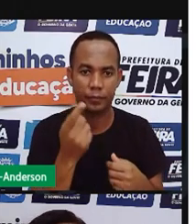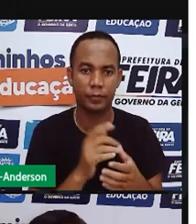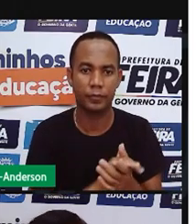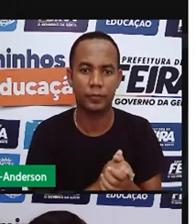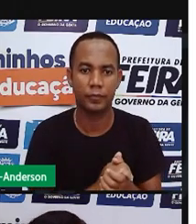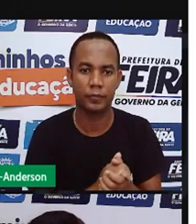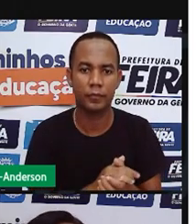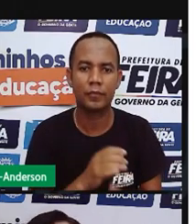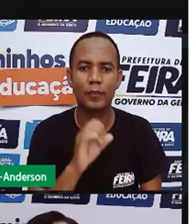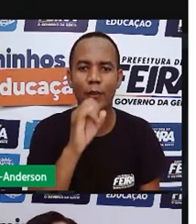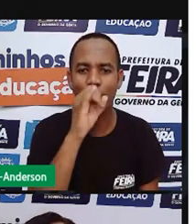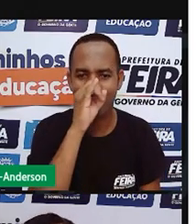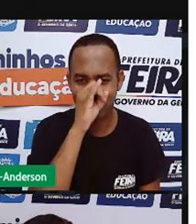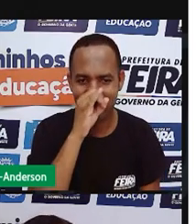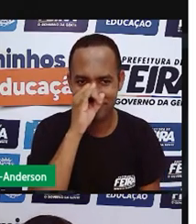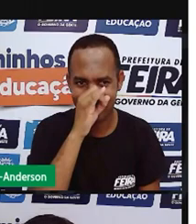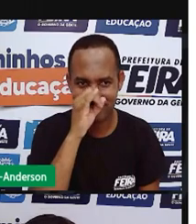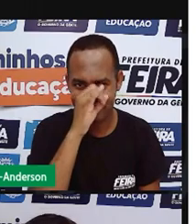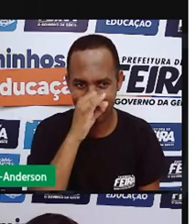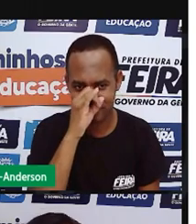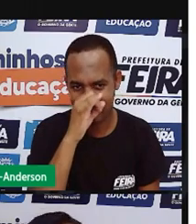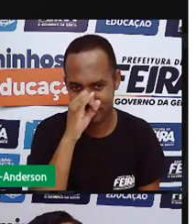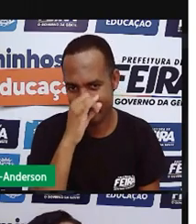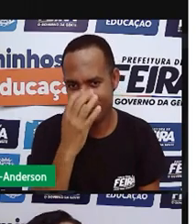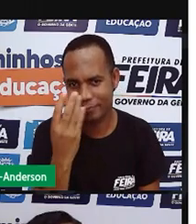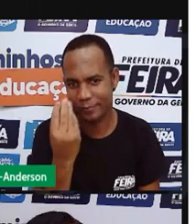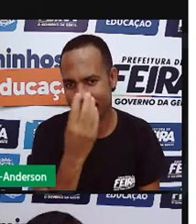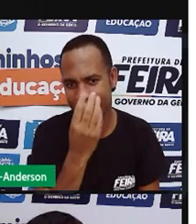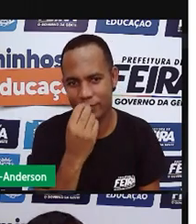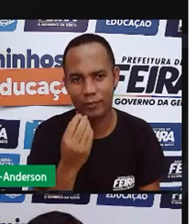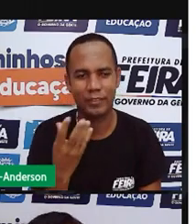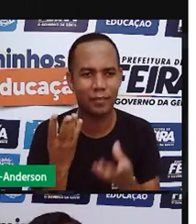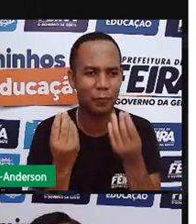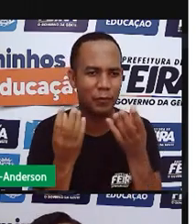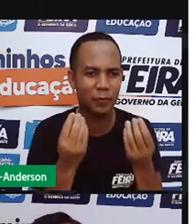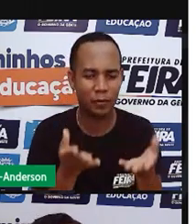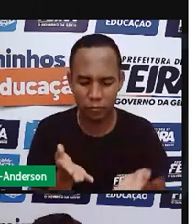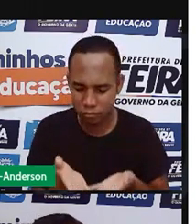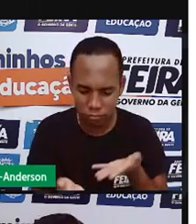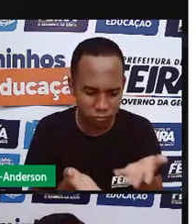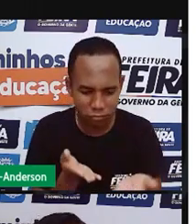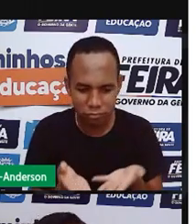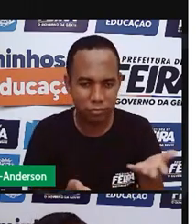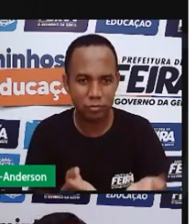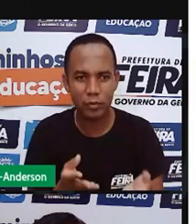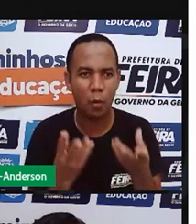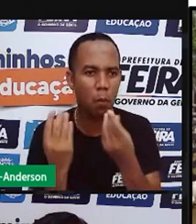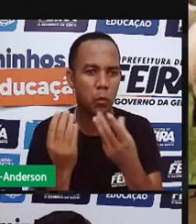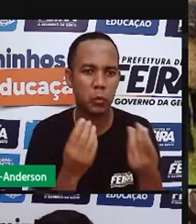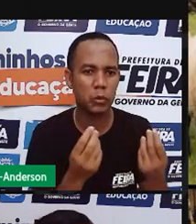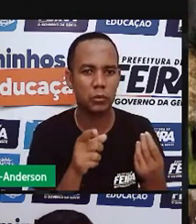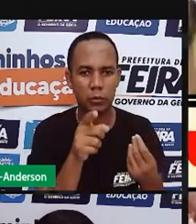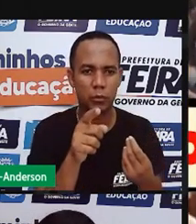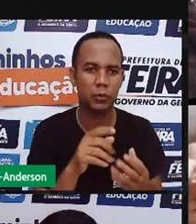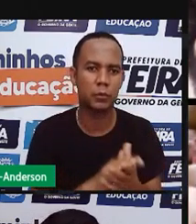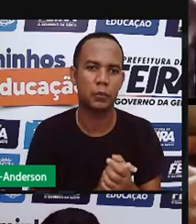O suíno. O suíno são os porcos. A criação de porco. É um rebanho suíno.